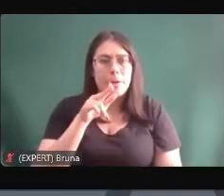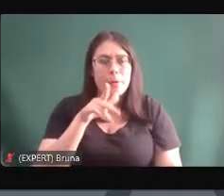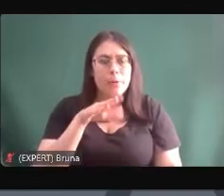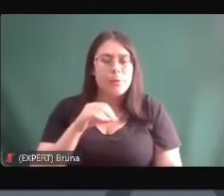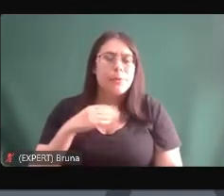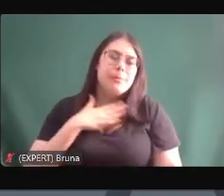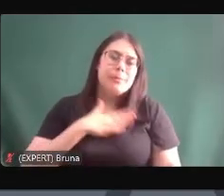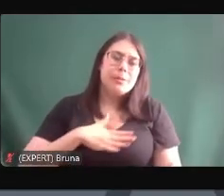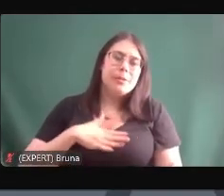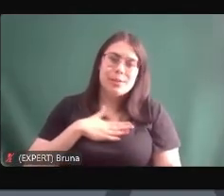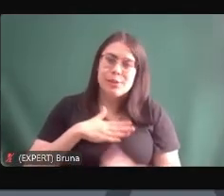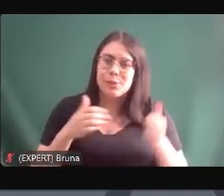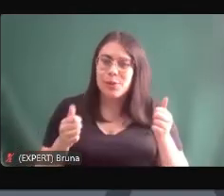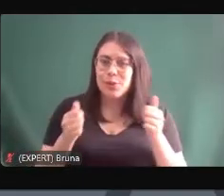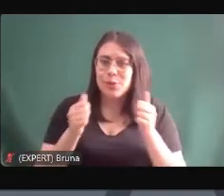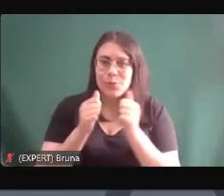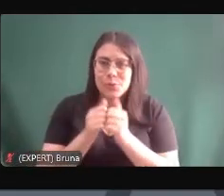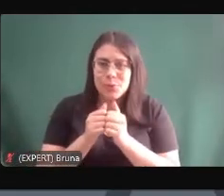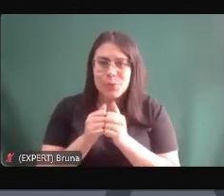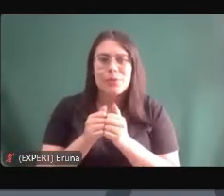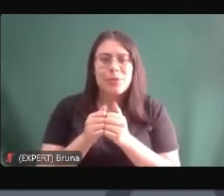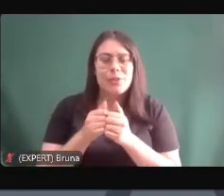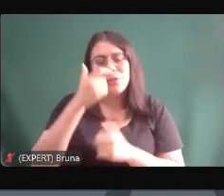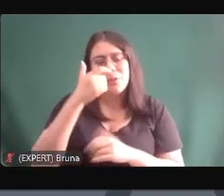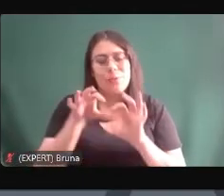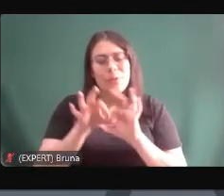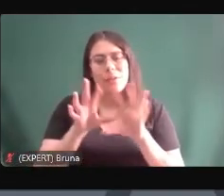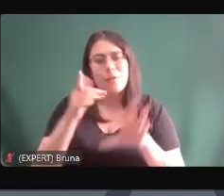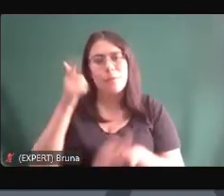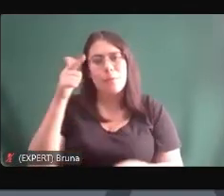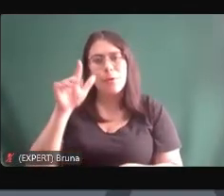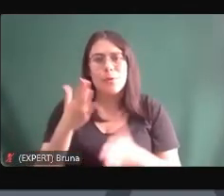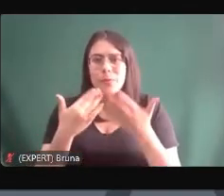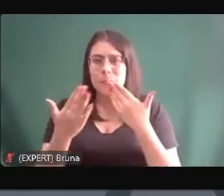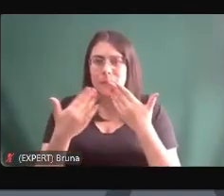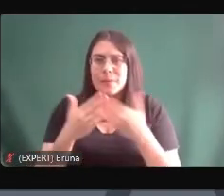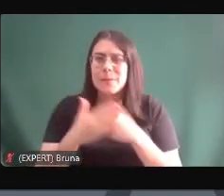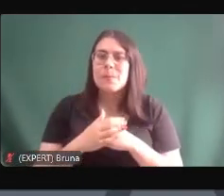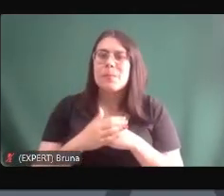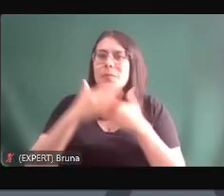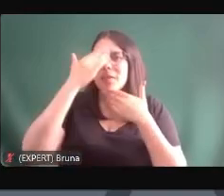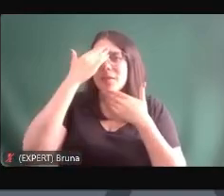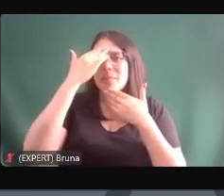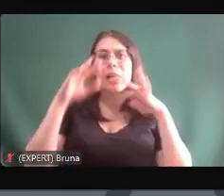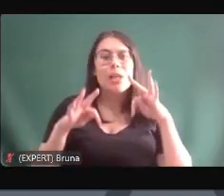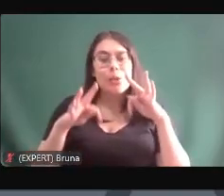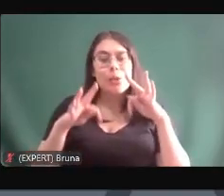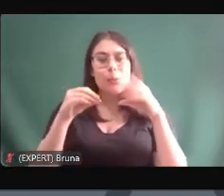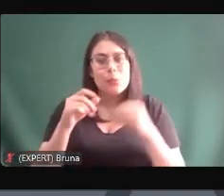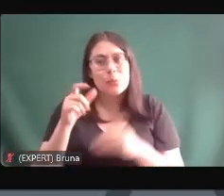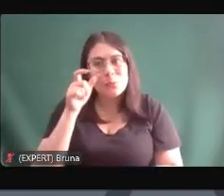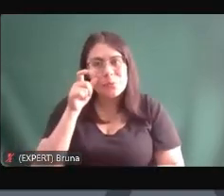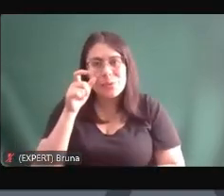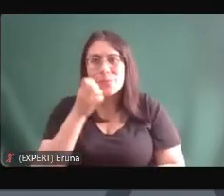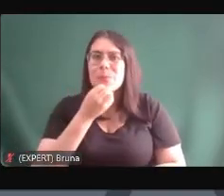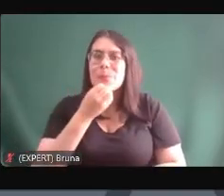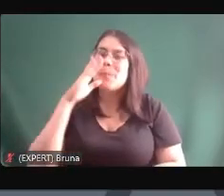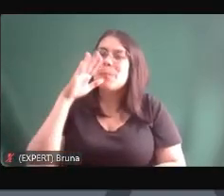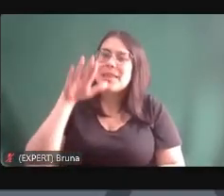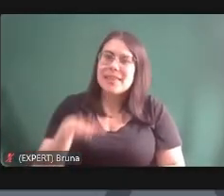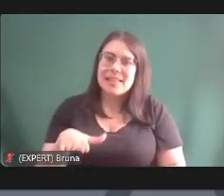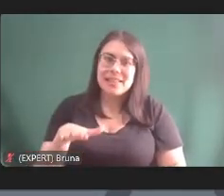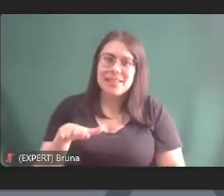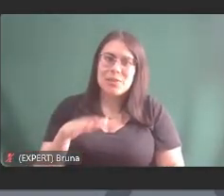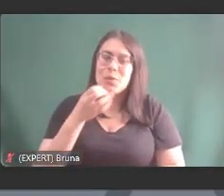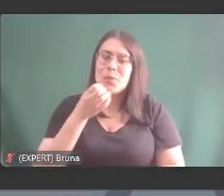vocês estamos aí para outros papos então obrigado obrigado a todos e todos uma boa tarde e um bom